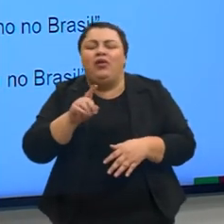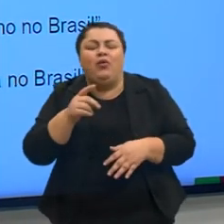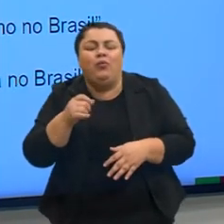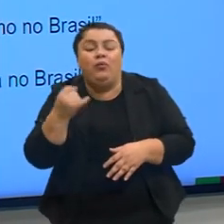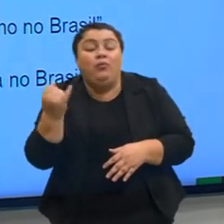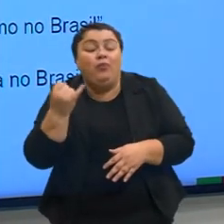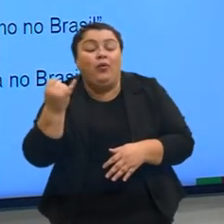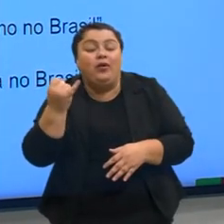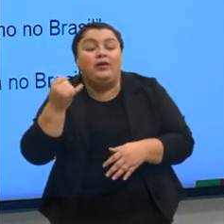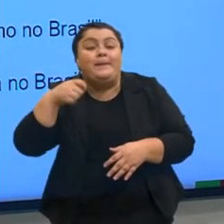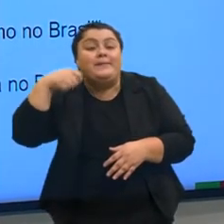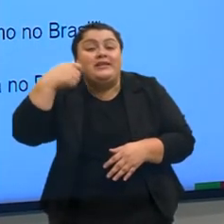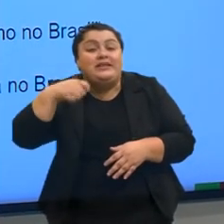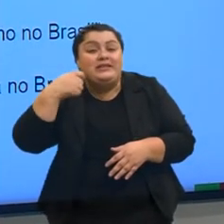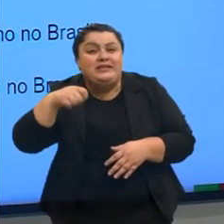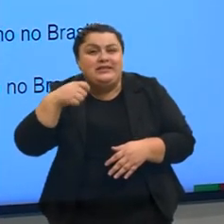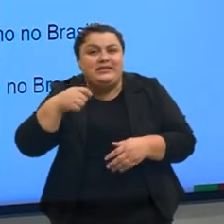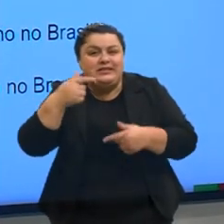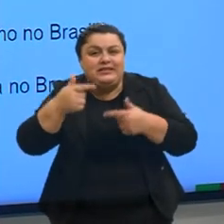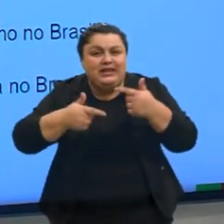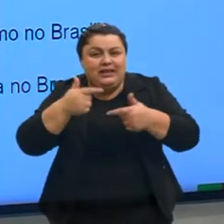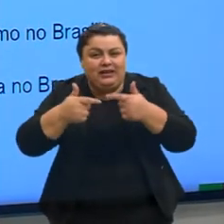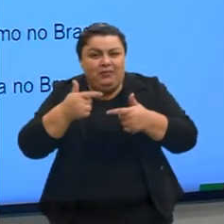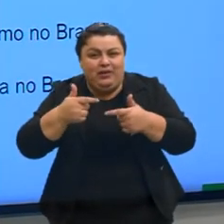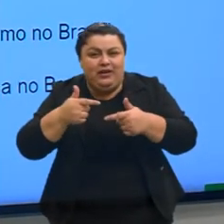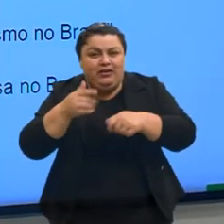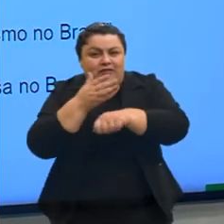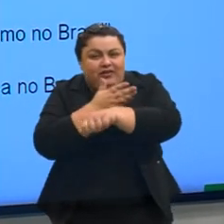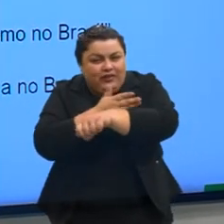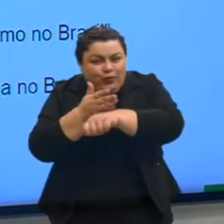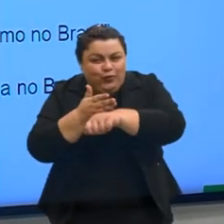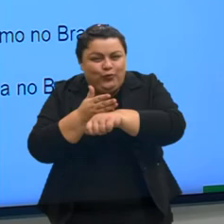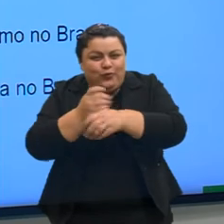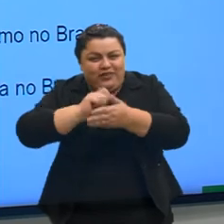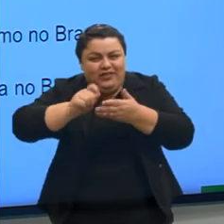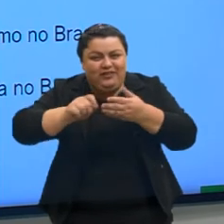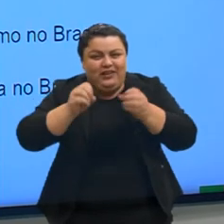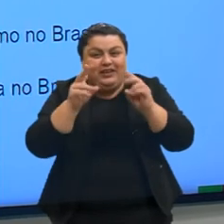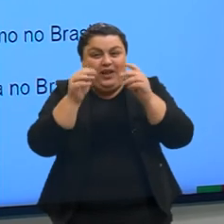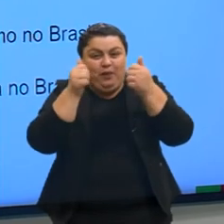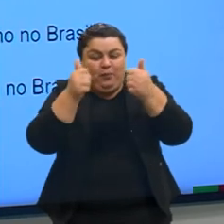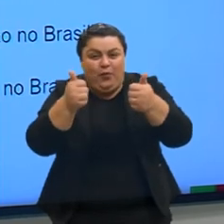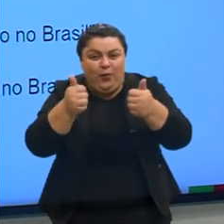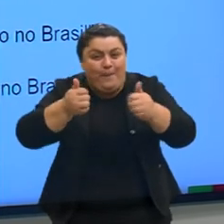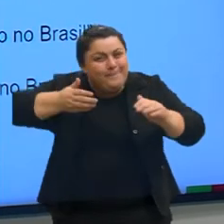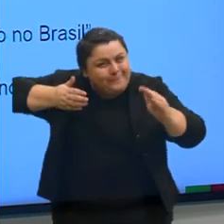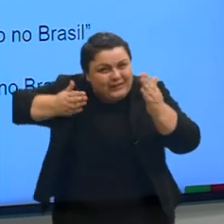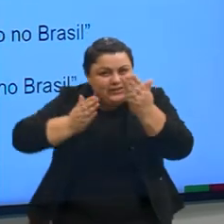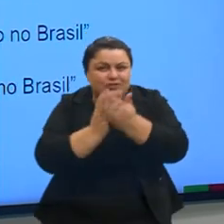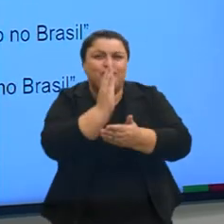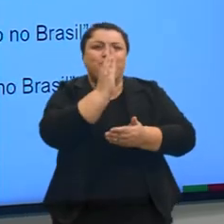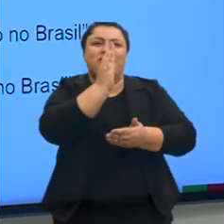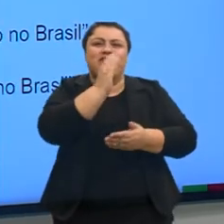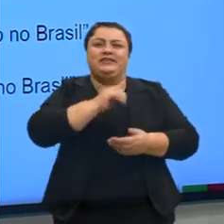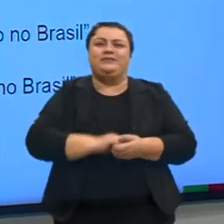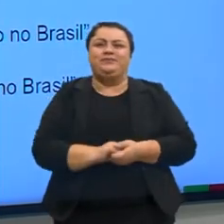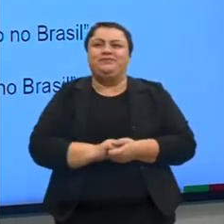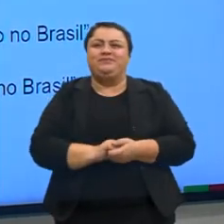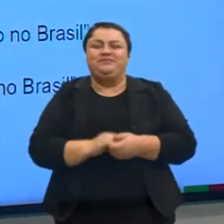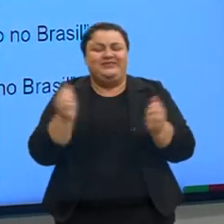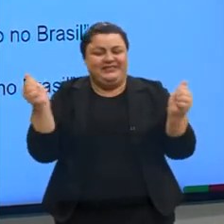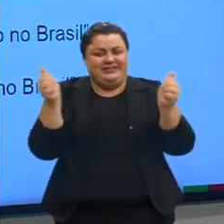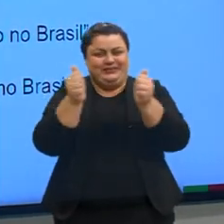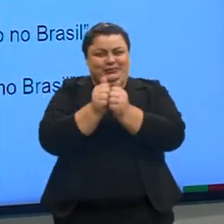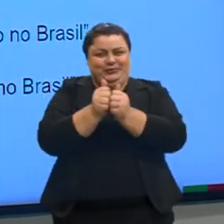trabalhando a argumentação e vai se acostumando a escrever sobre isso. Tá bom, meus queridos? Partiu passar. Tamo